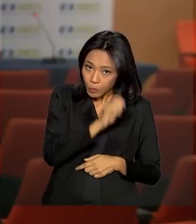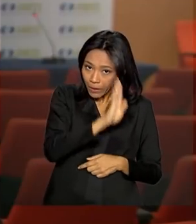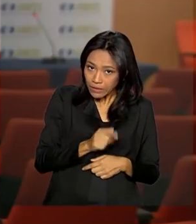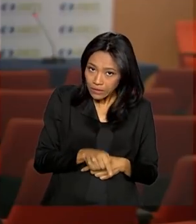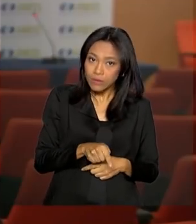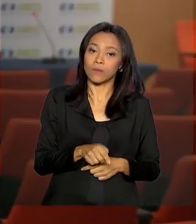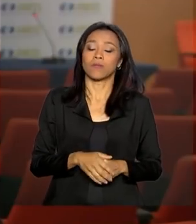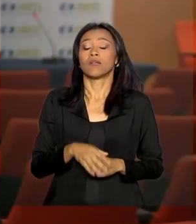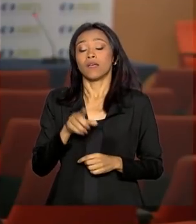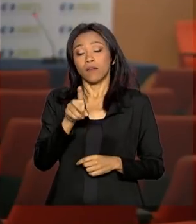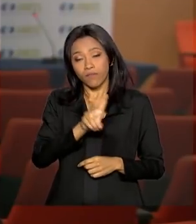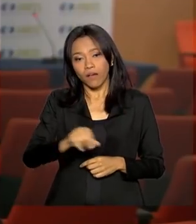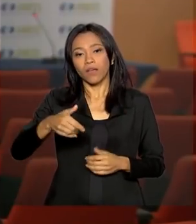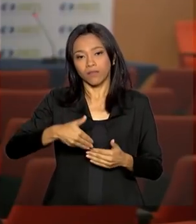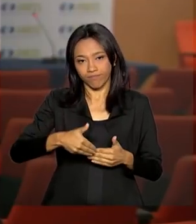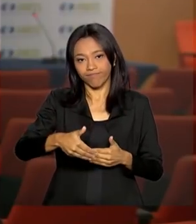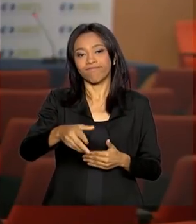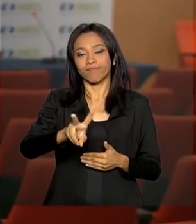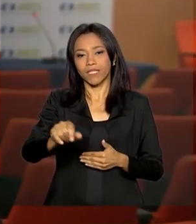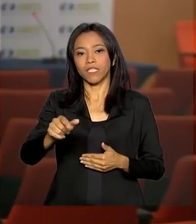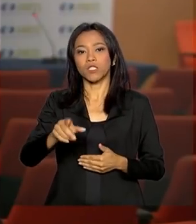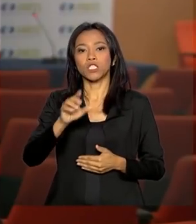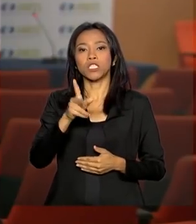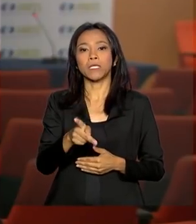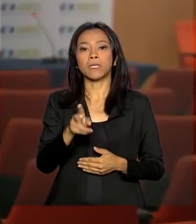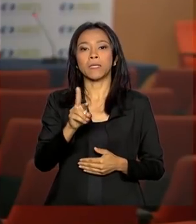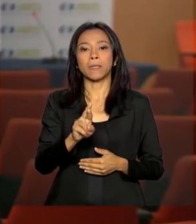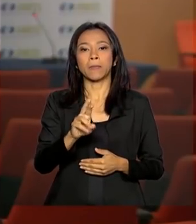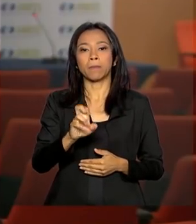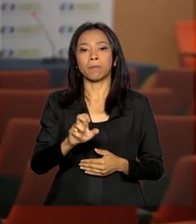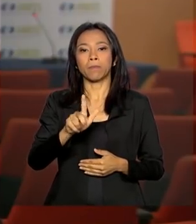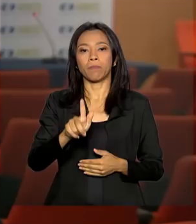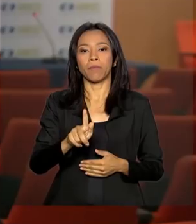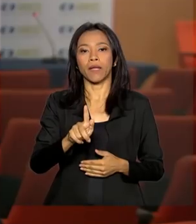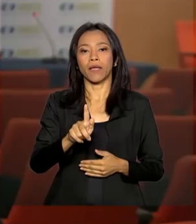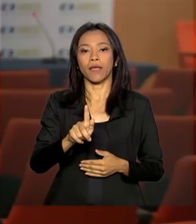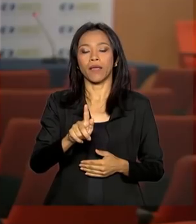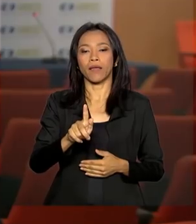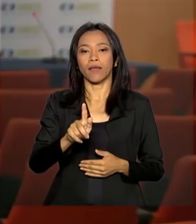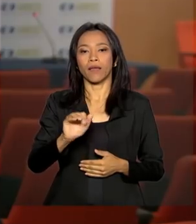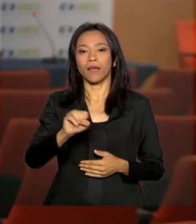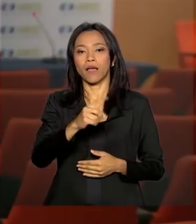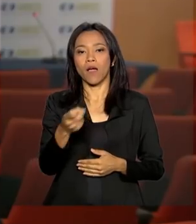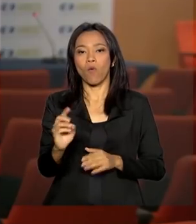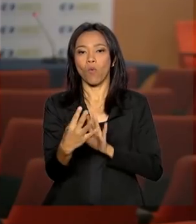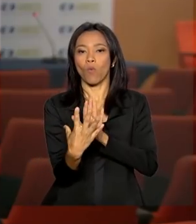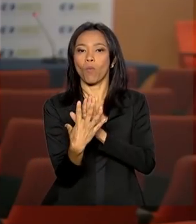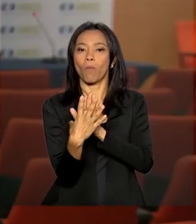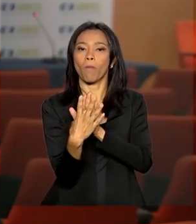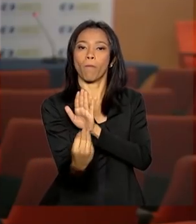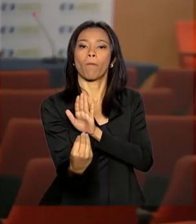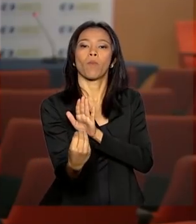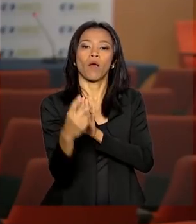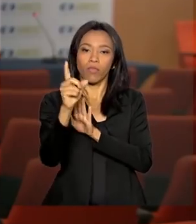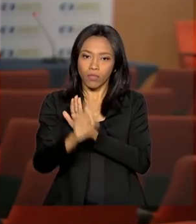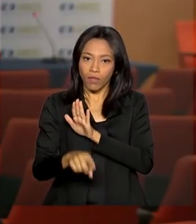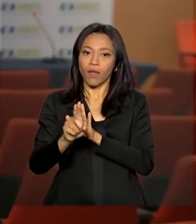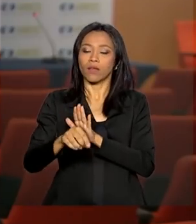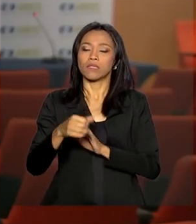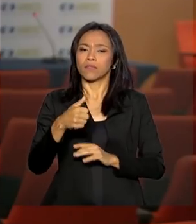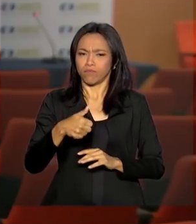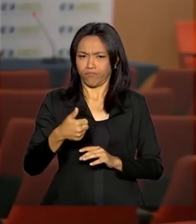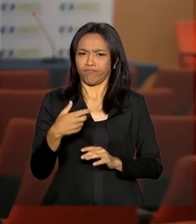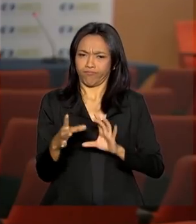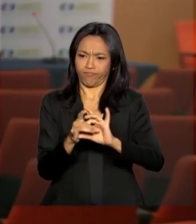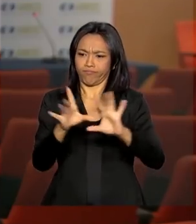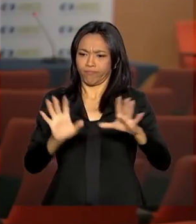Elétrica, e será por meio de pregão eletrônico. No total, 156 empreendimentos estão habilitados para